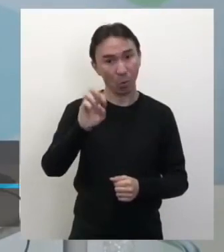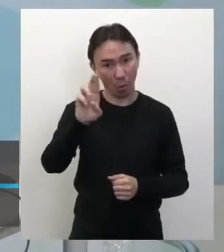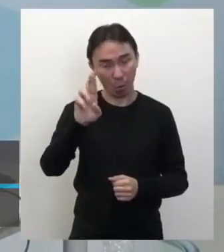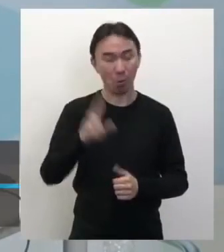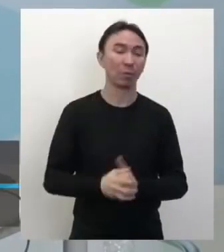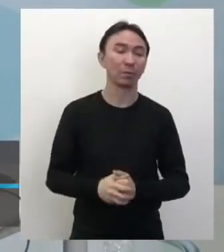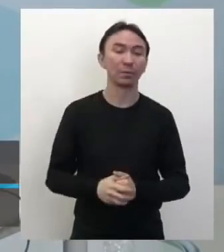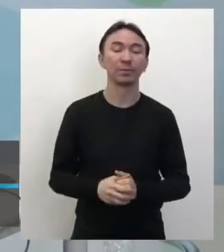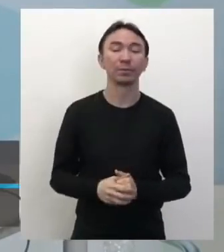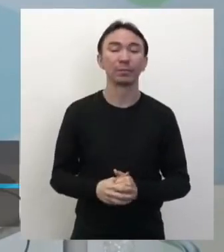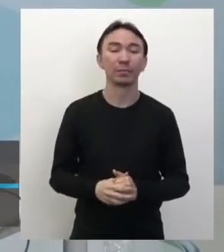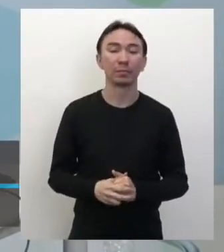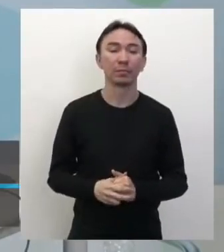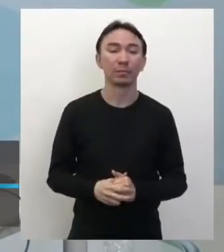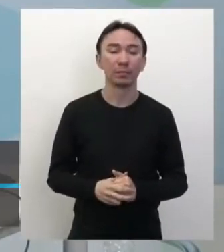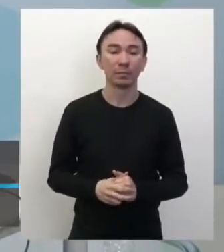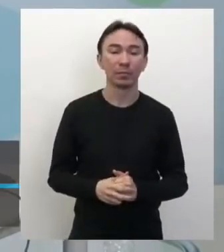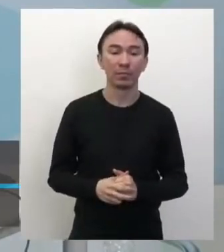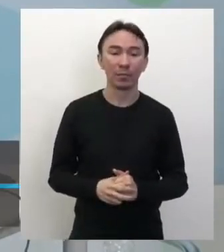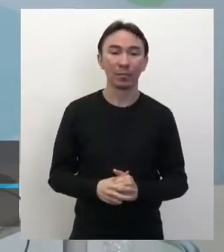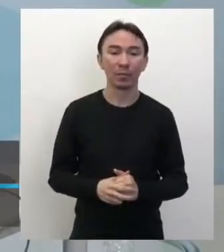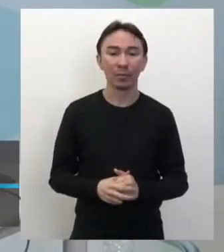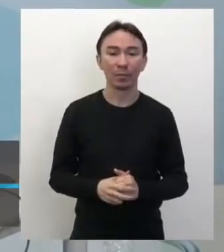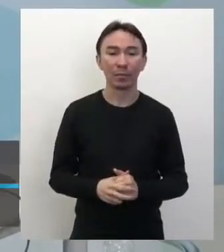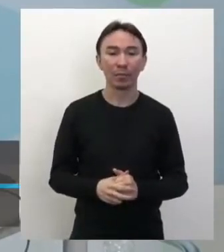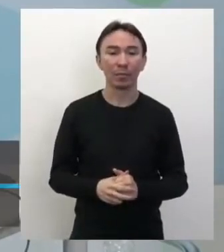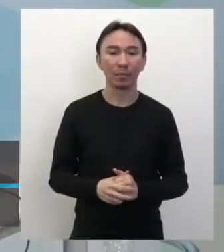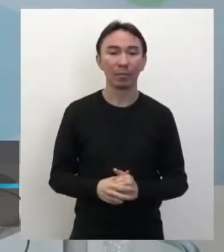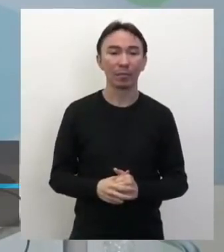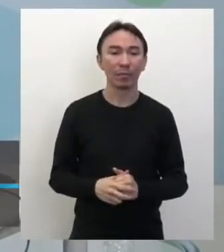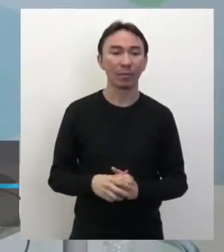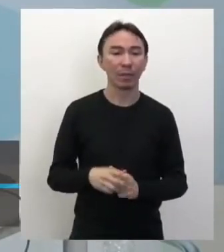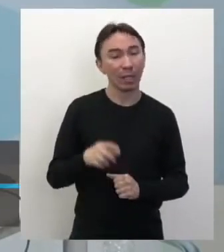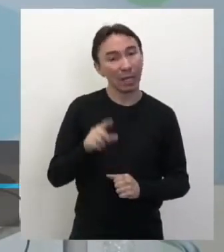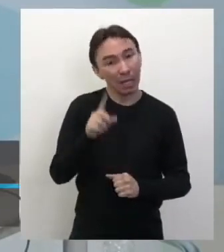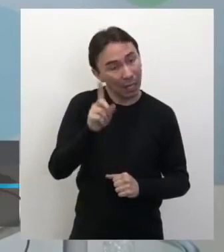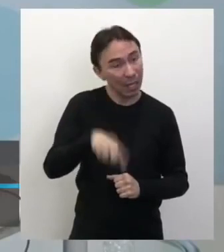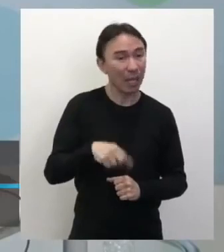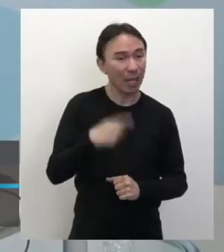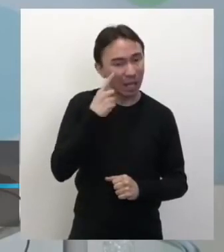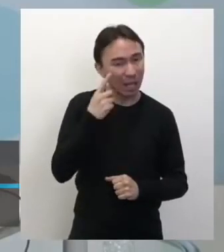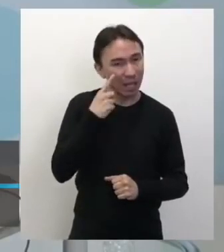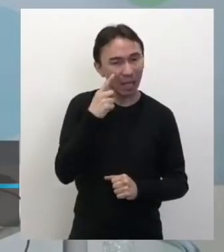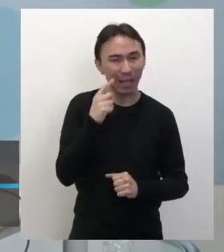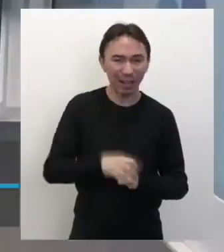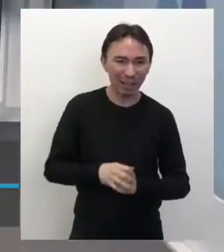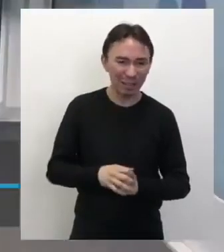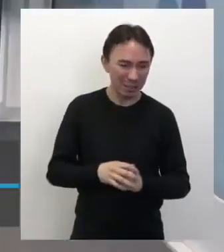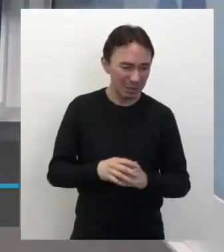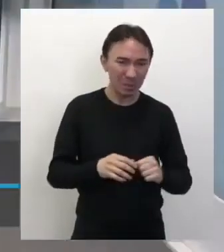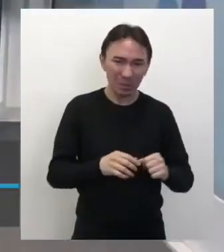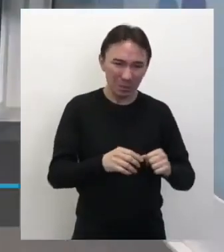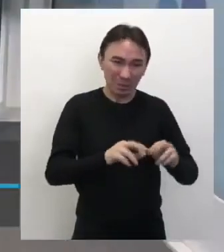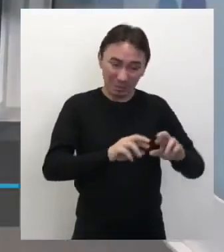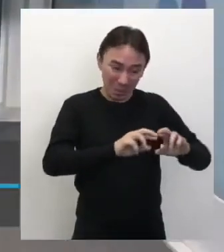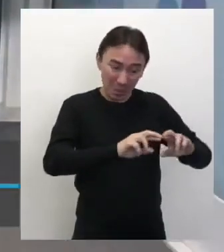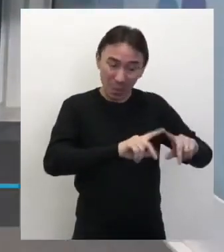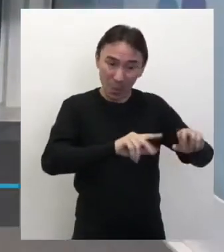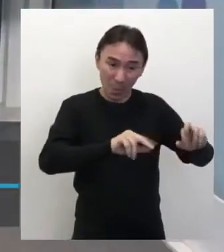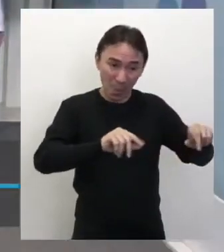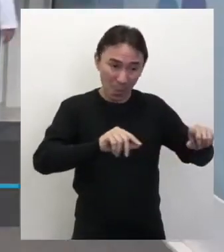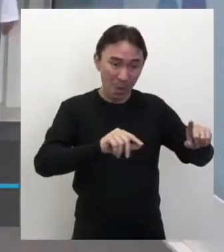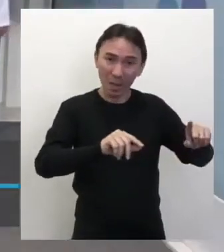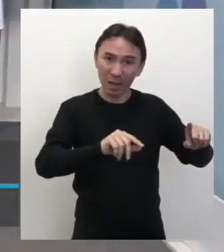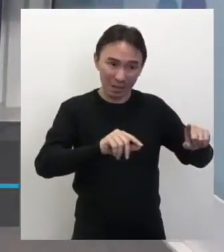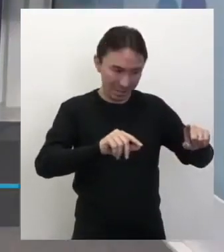é as coisas que nos forma. Oba! Bacana isso, né, Ed? Sim. É a coisa que